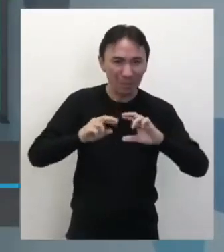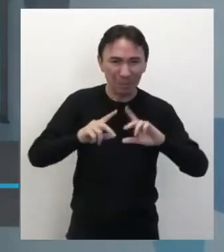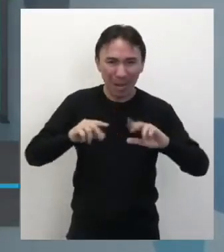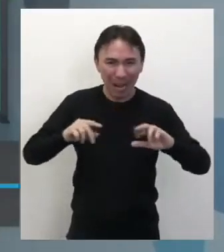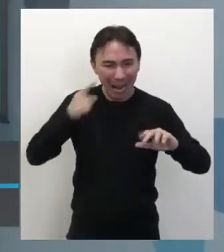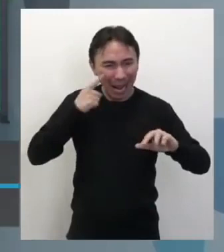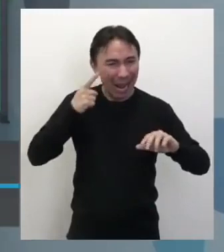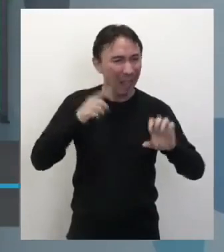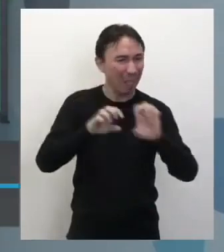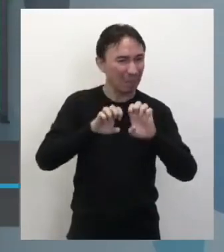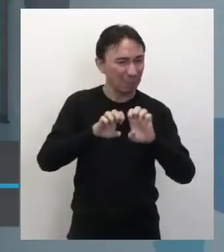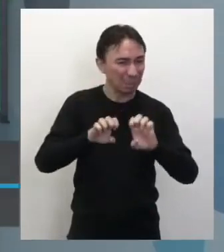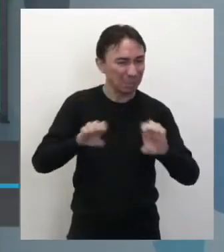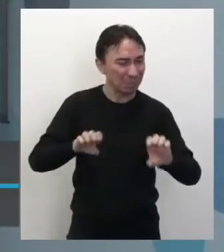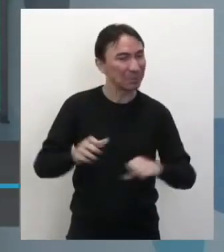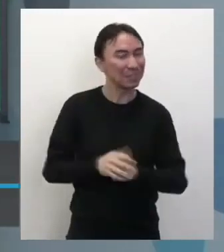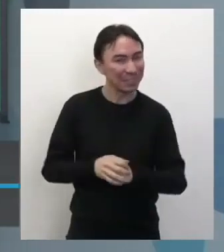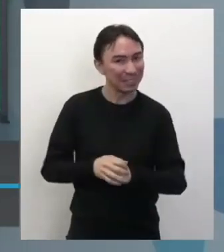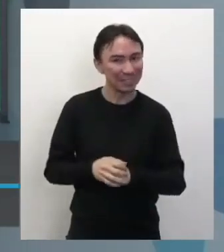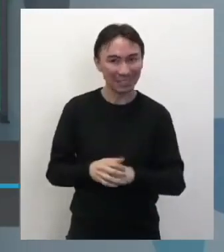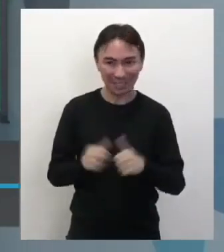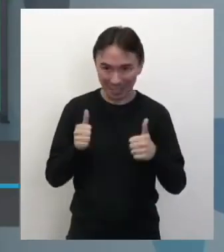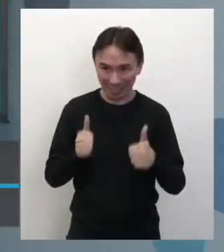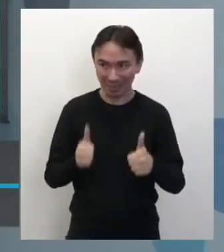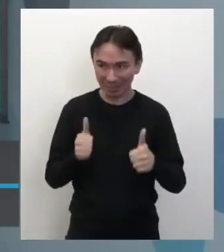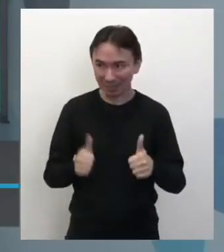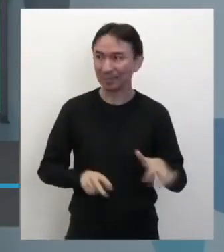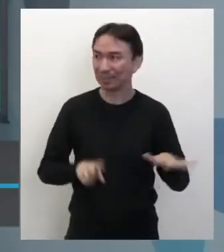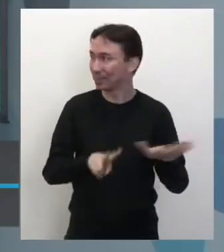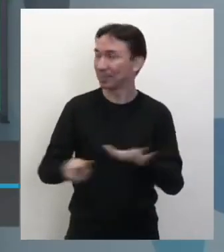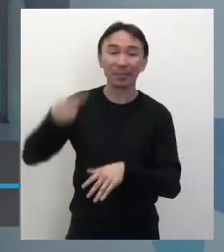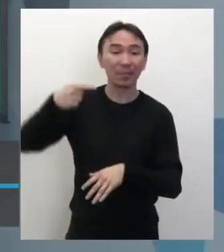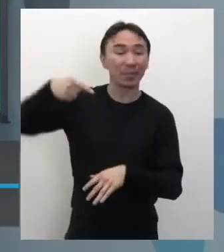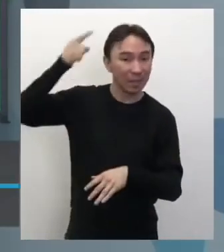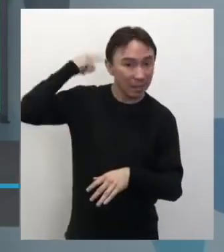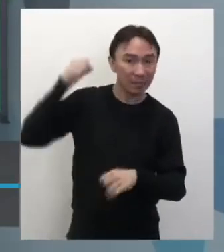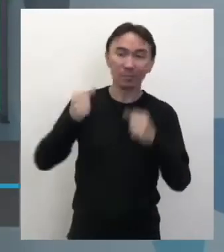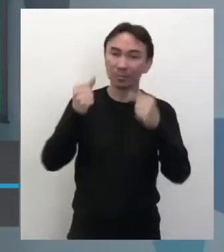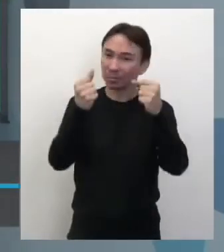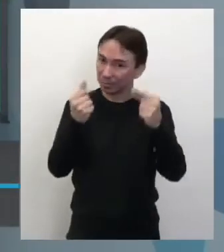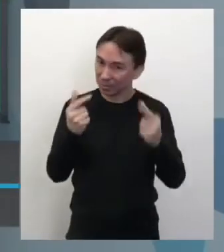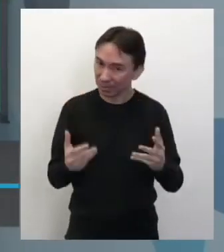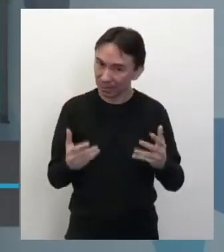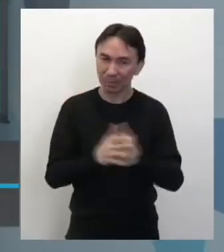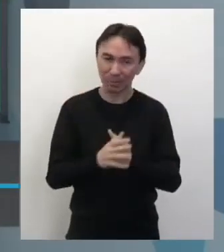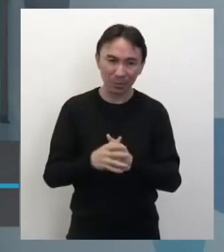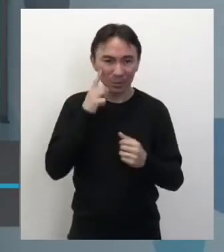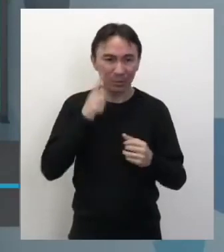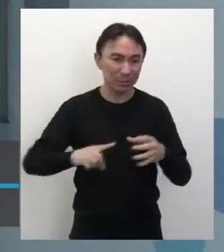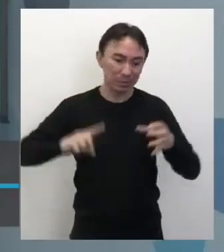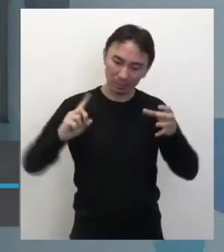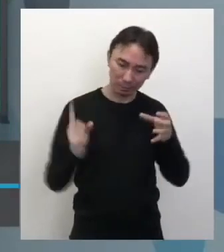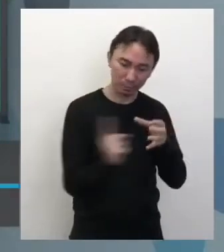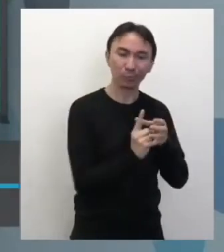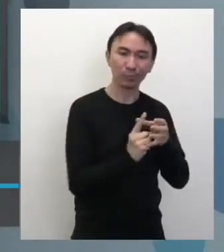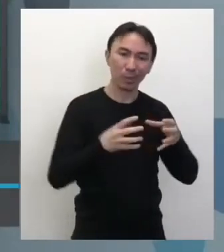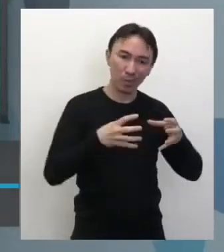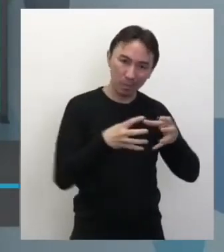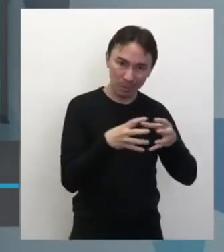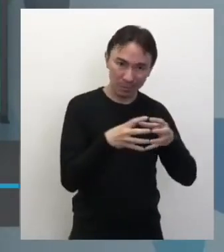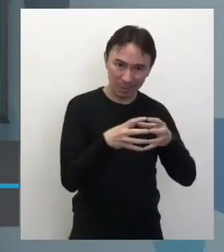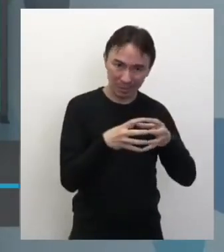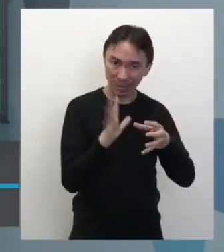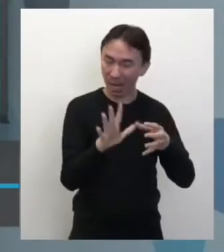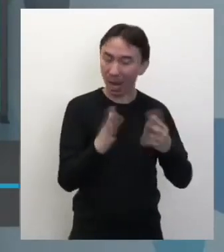falou sobre comida e tal, hoje a gente vai modificar um pouquinho, mas é a habilidade aí que tá entrando no segundo bimestre,